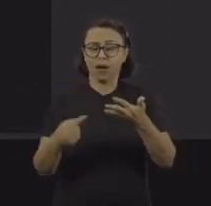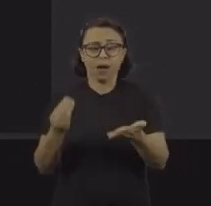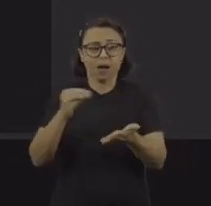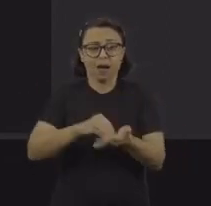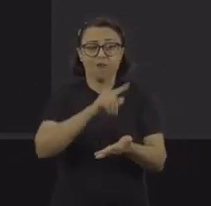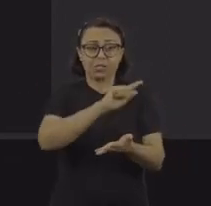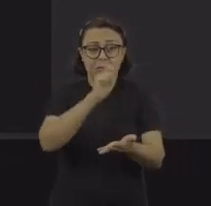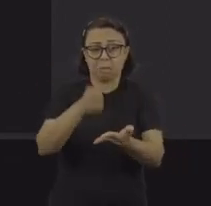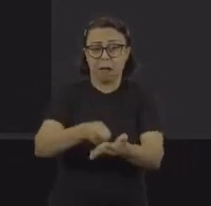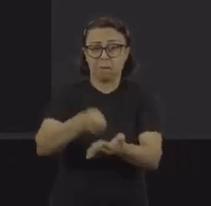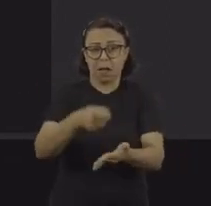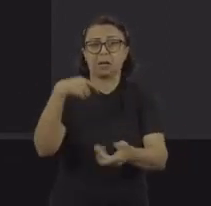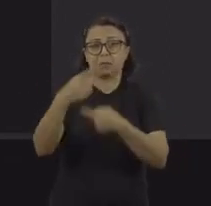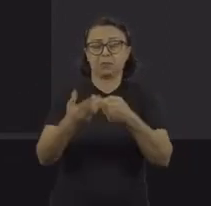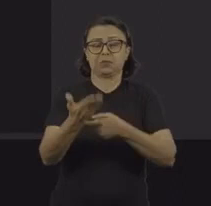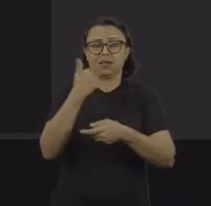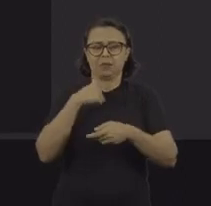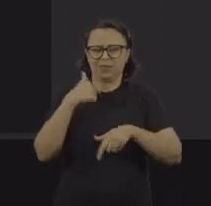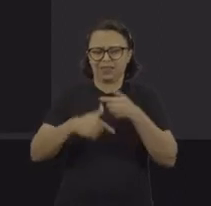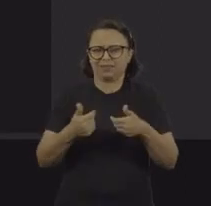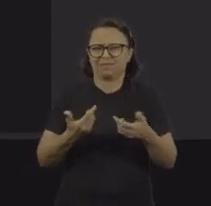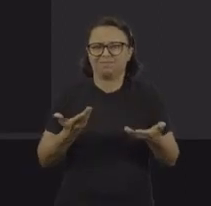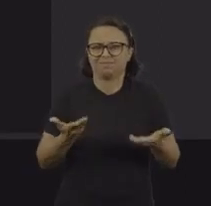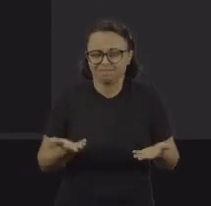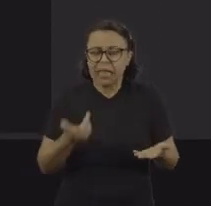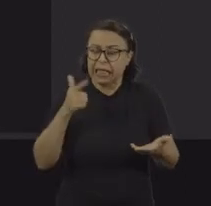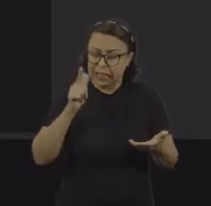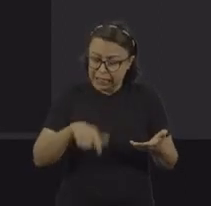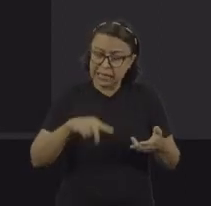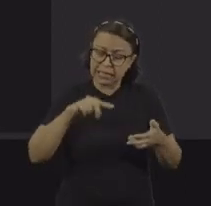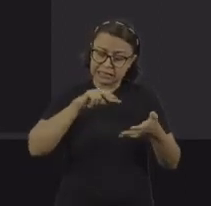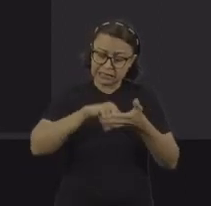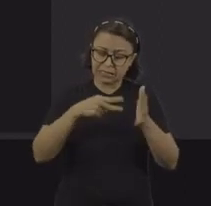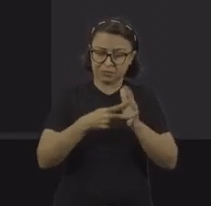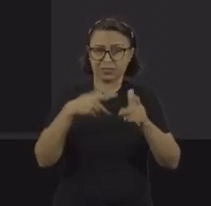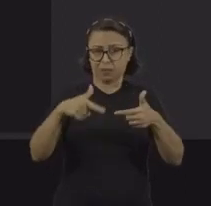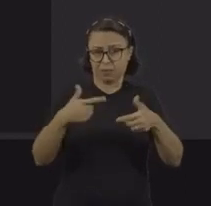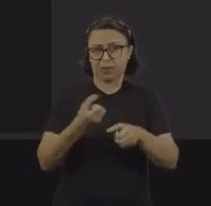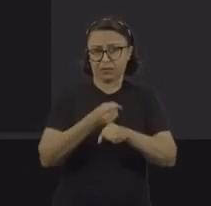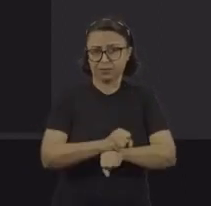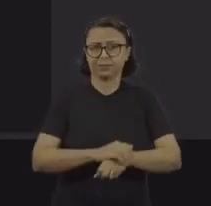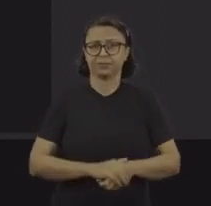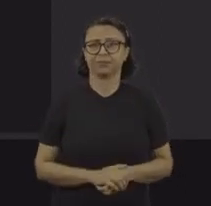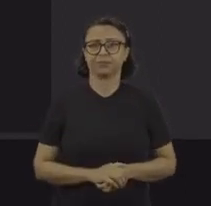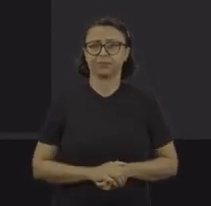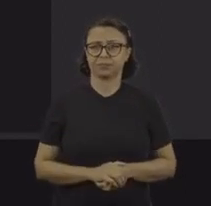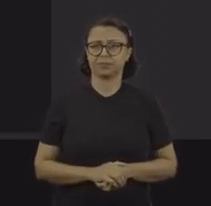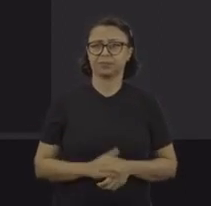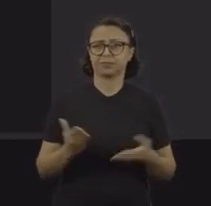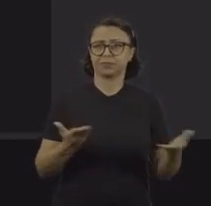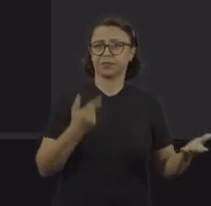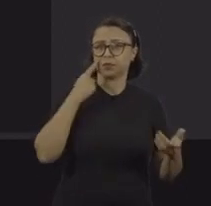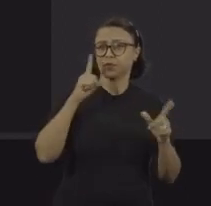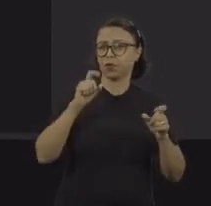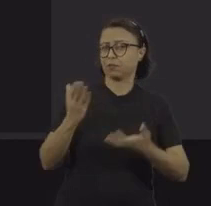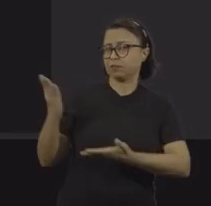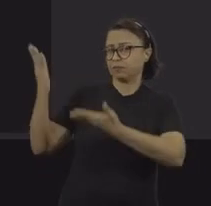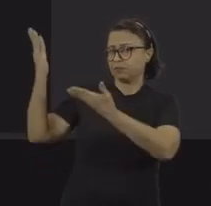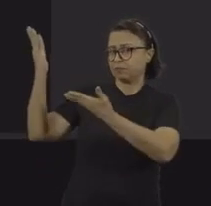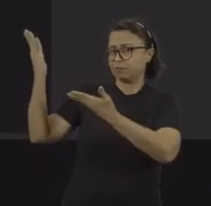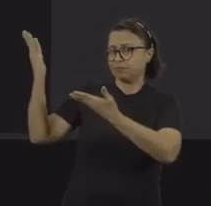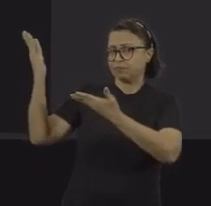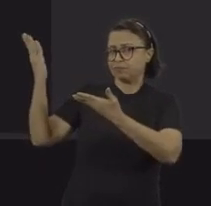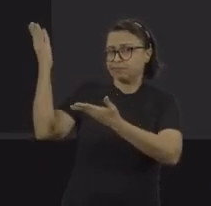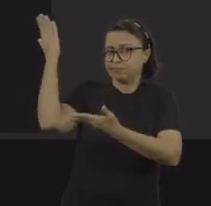xeque quando a está falando de condições degradantes para trabalho escravo. As fotos, elas são autoexplicativas, eu não teria que dizer mais